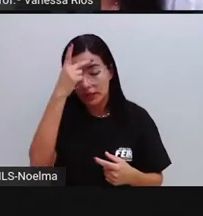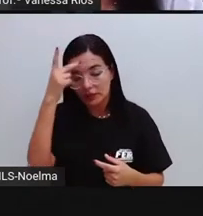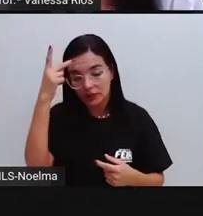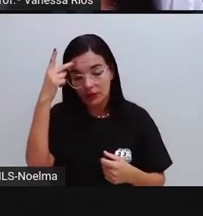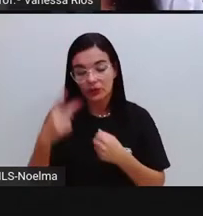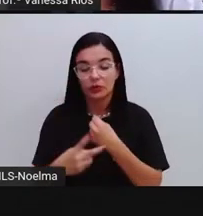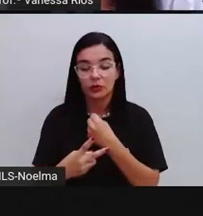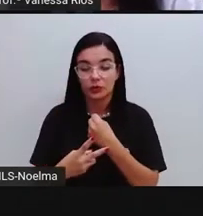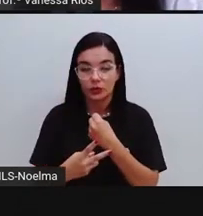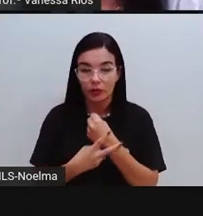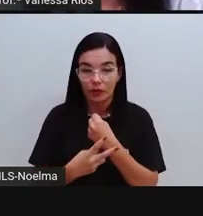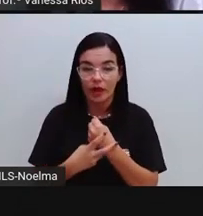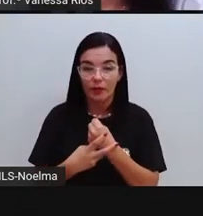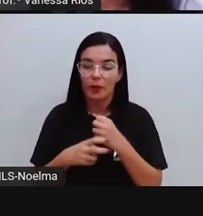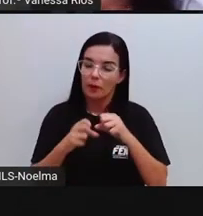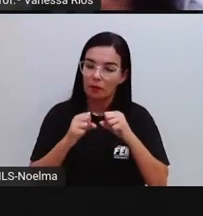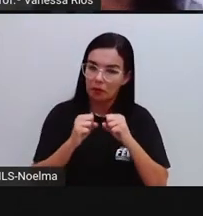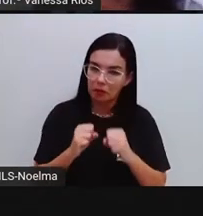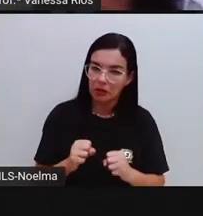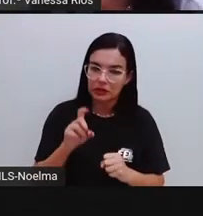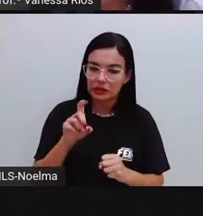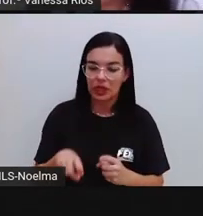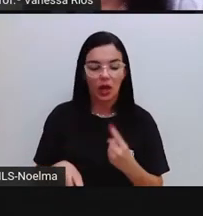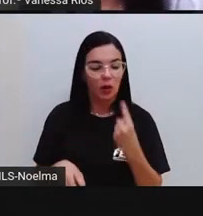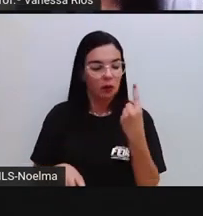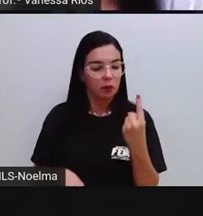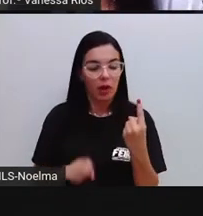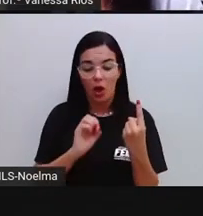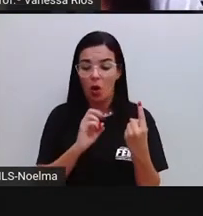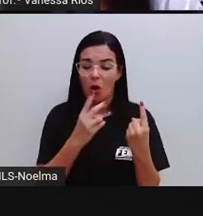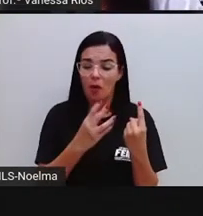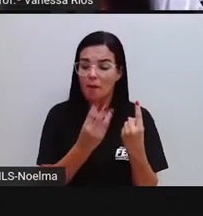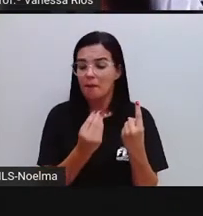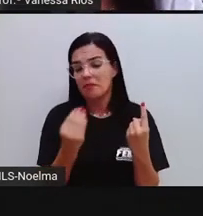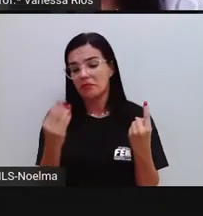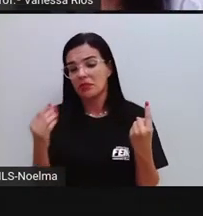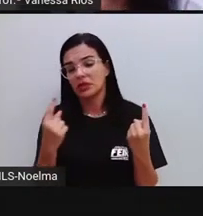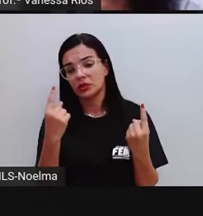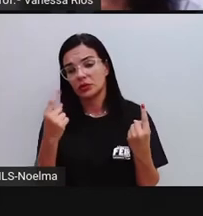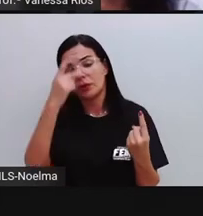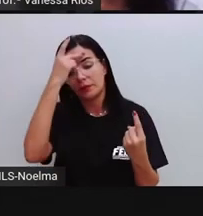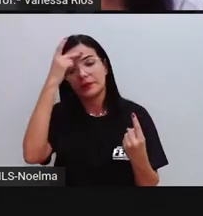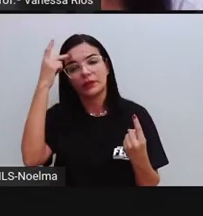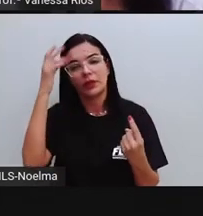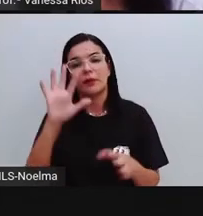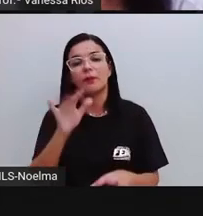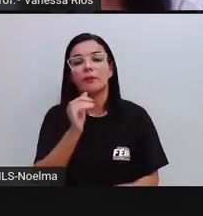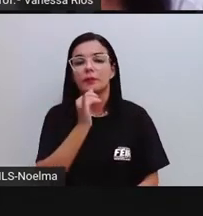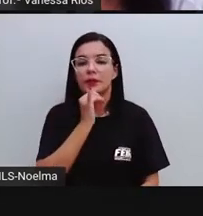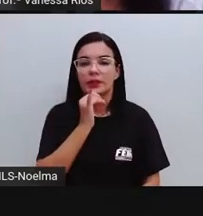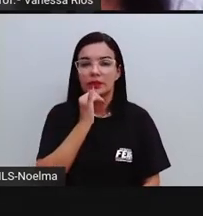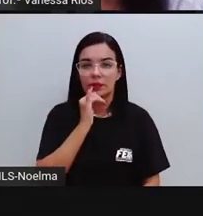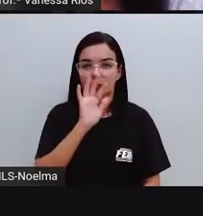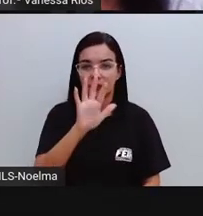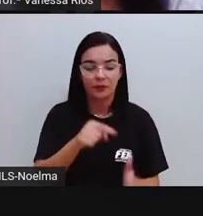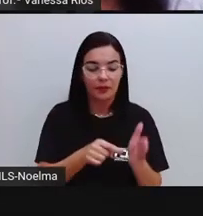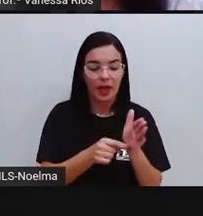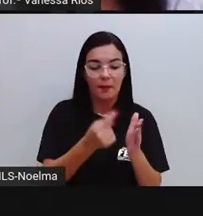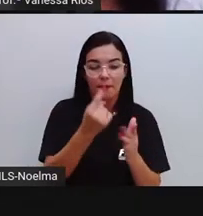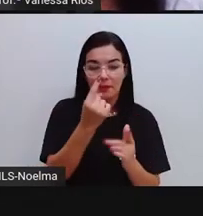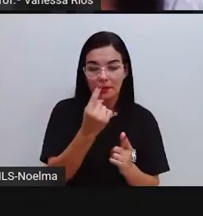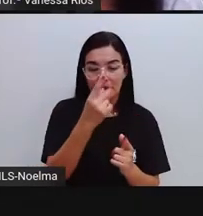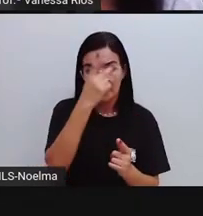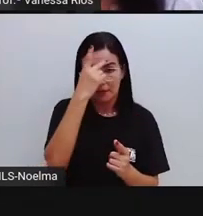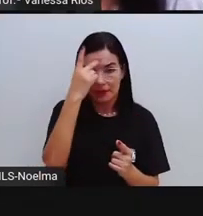do plural. Tanto quando é uma pessoa só, quanto mais de uma pessoa. Por exemplo, a primeira pessoa aí do